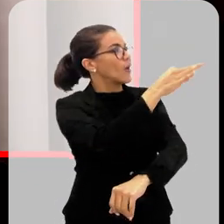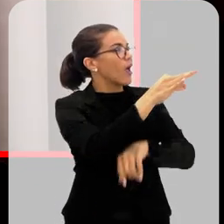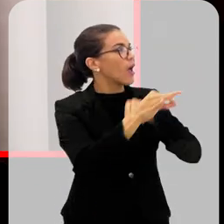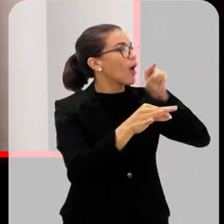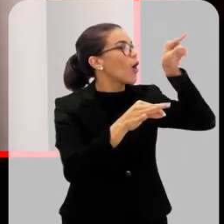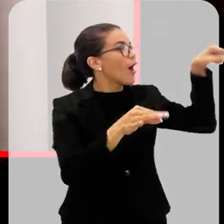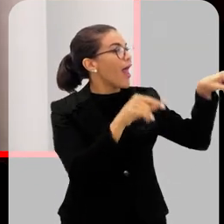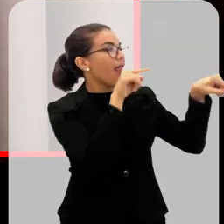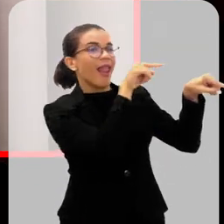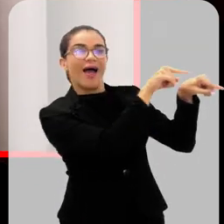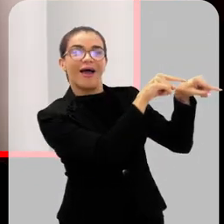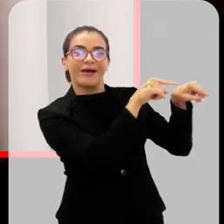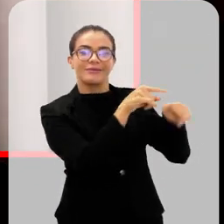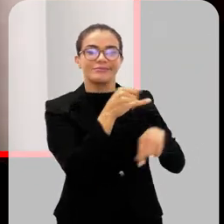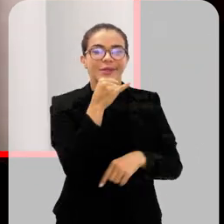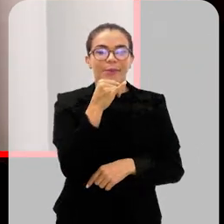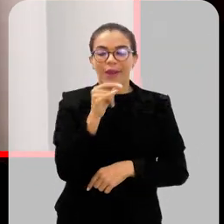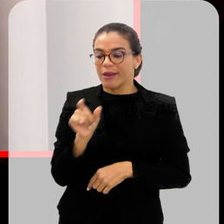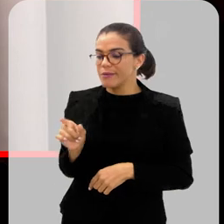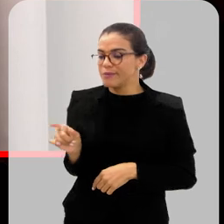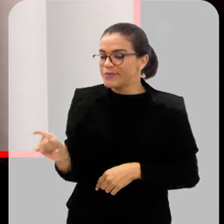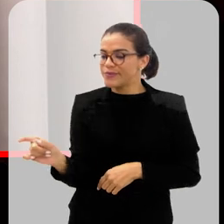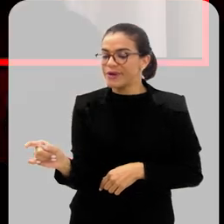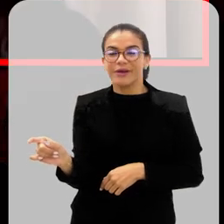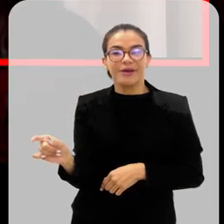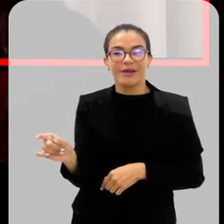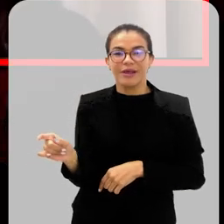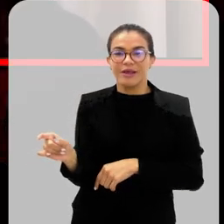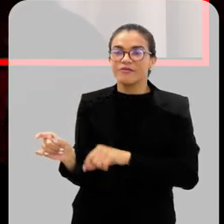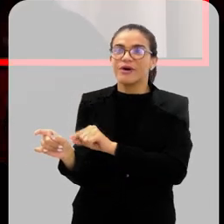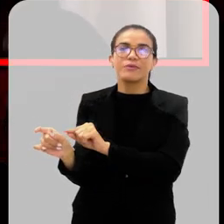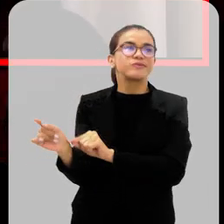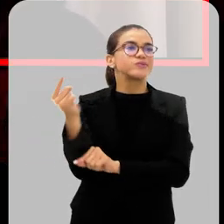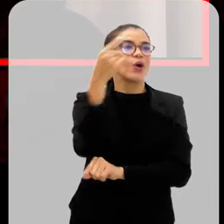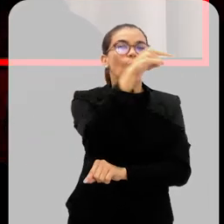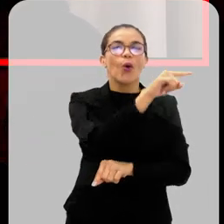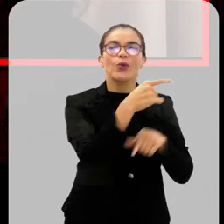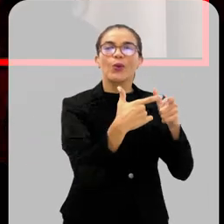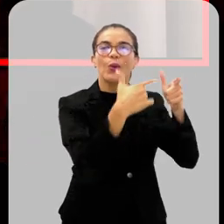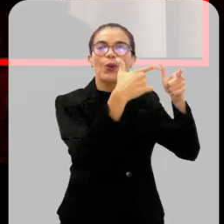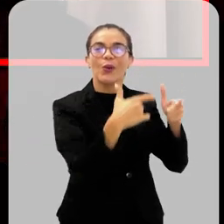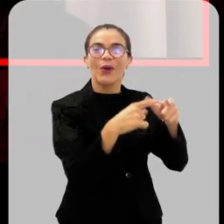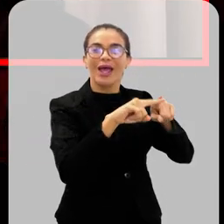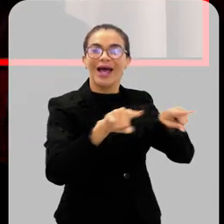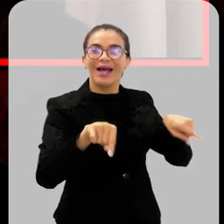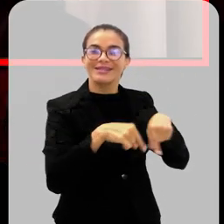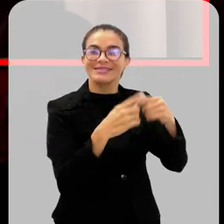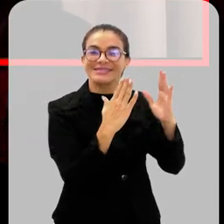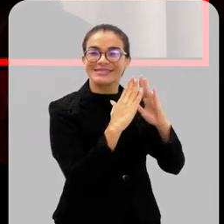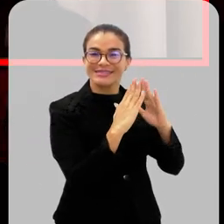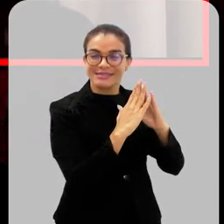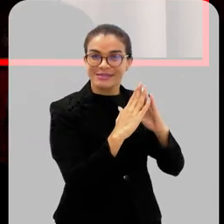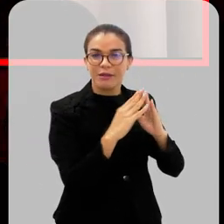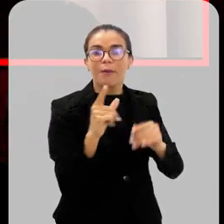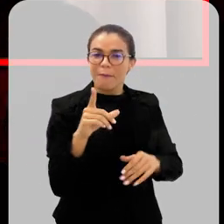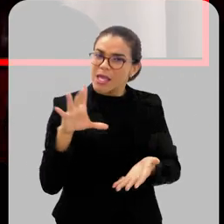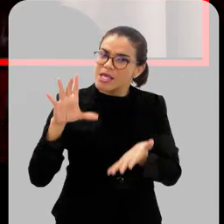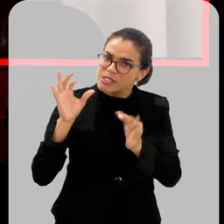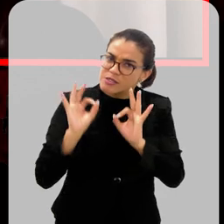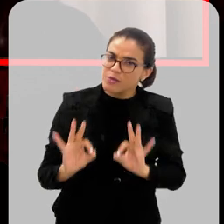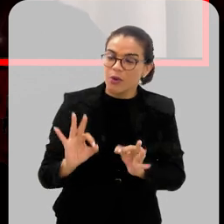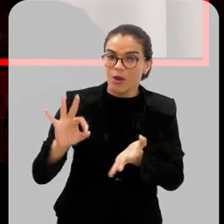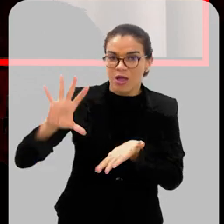ambiente para outro, né? Se você põe ele na tomada no seu quarto, ele vai repelir para outro cômodo da sua casa. Mas passar o